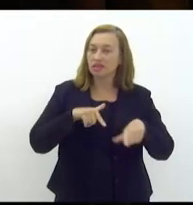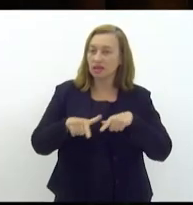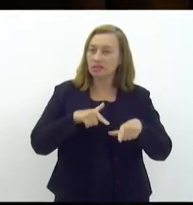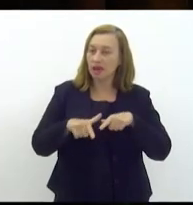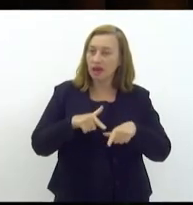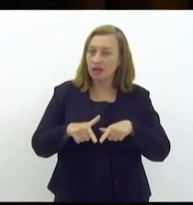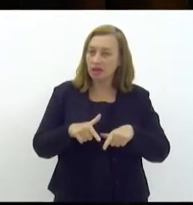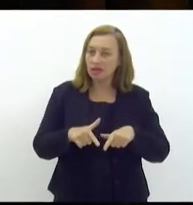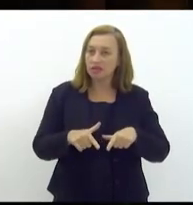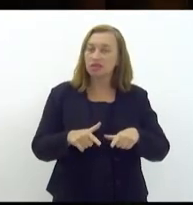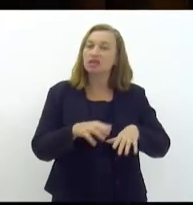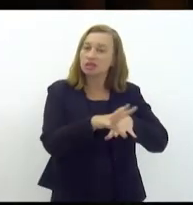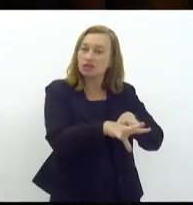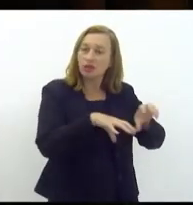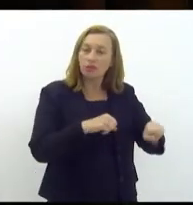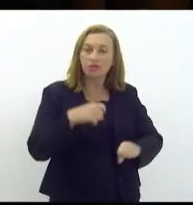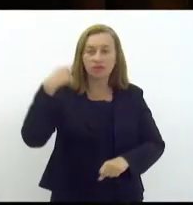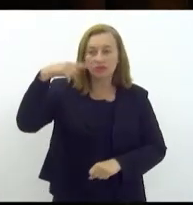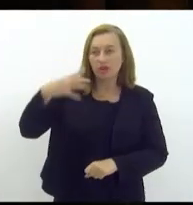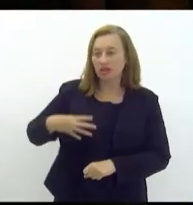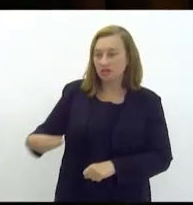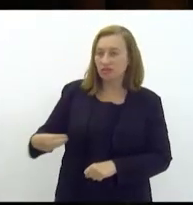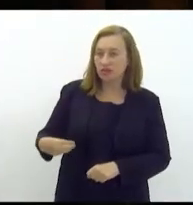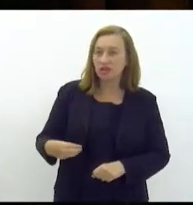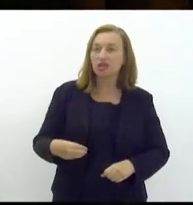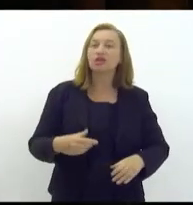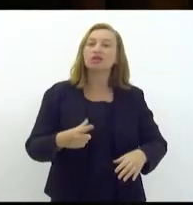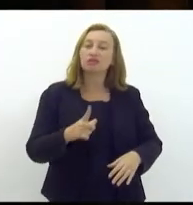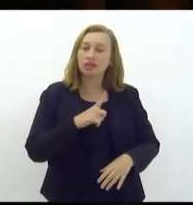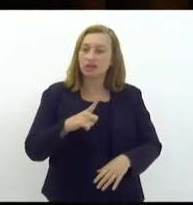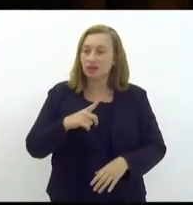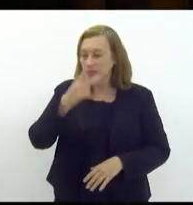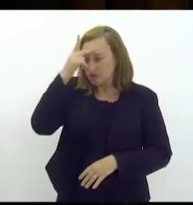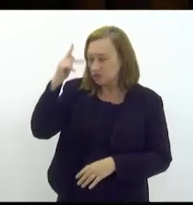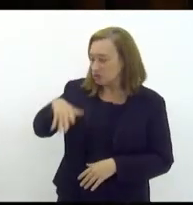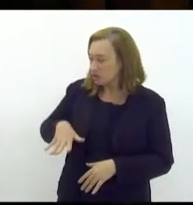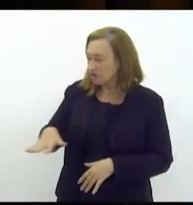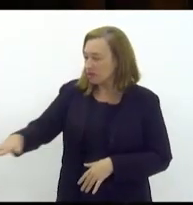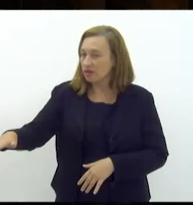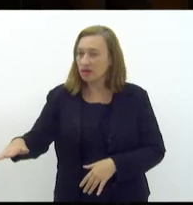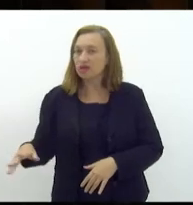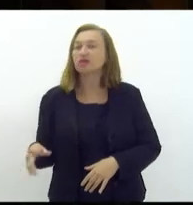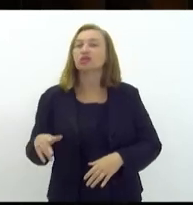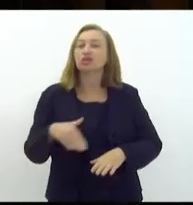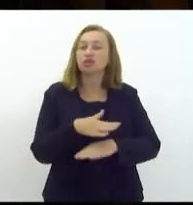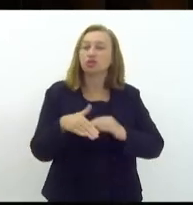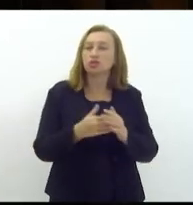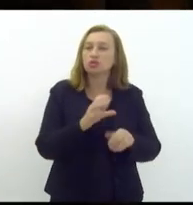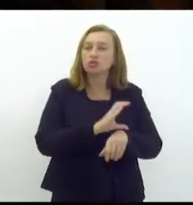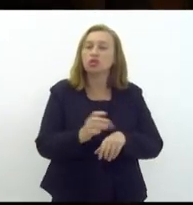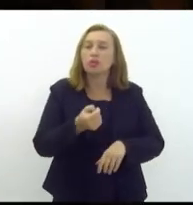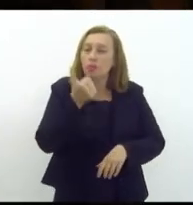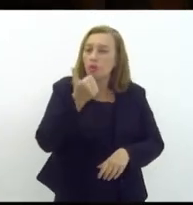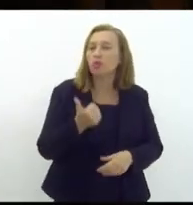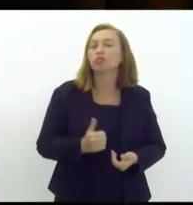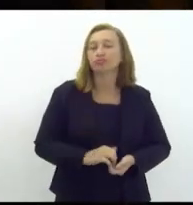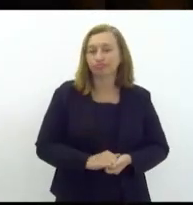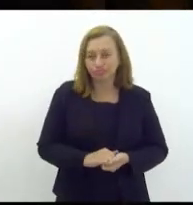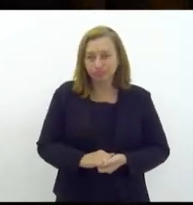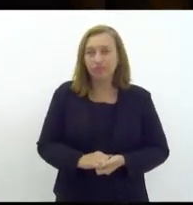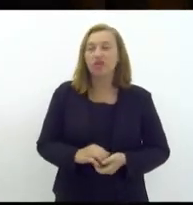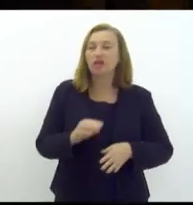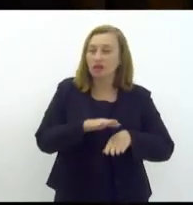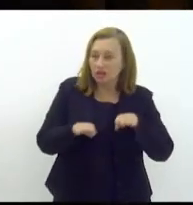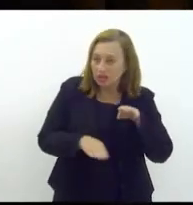em todos os cursos das universidades públicas desse país ainda é pouco ainda é